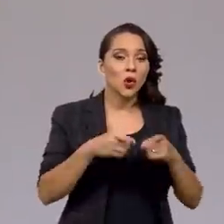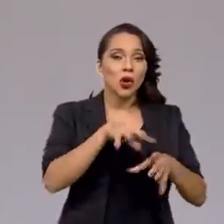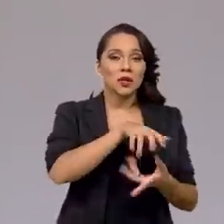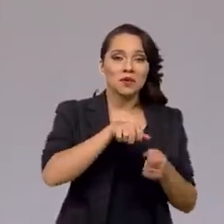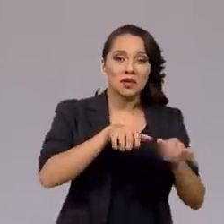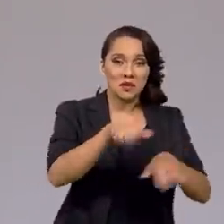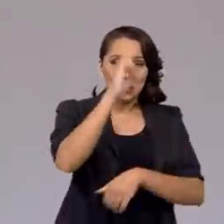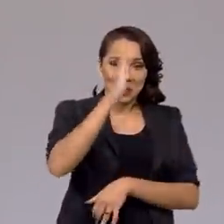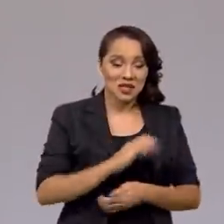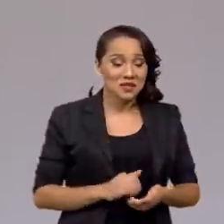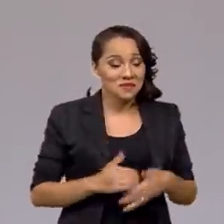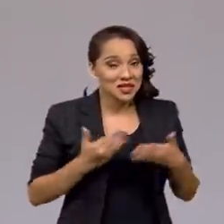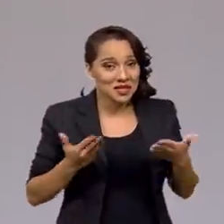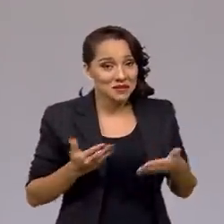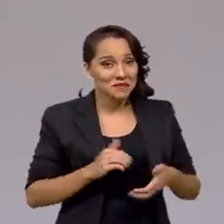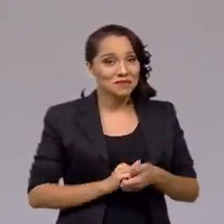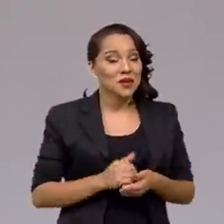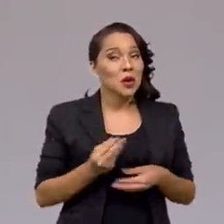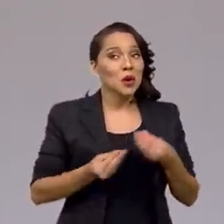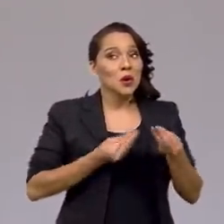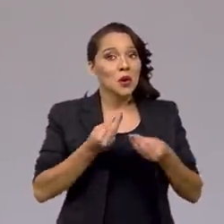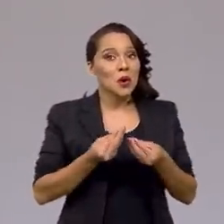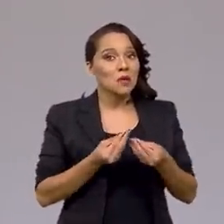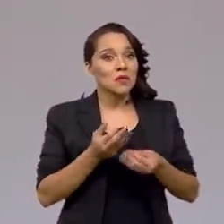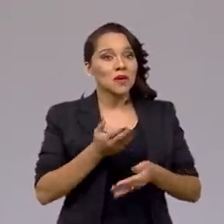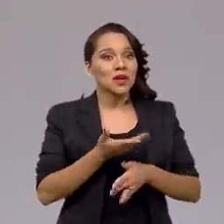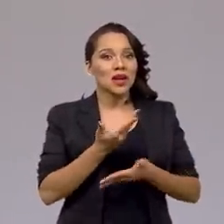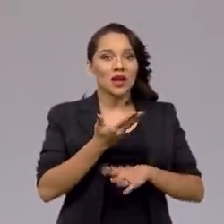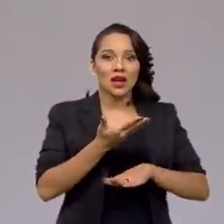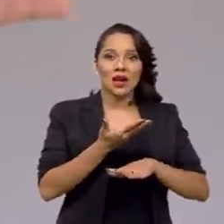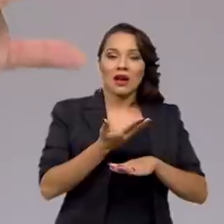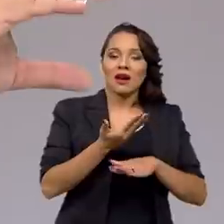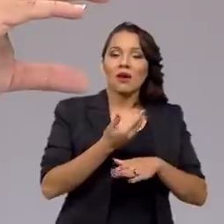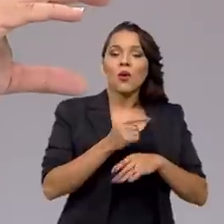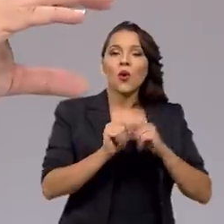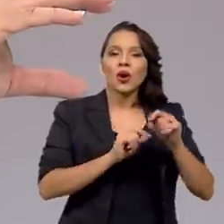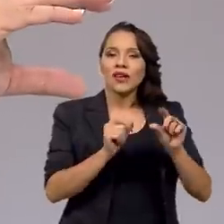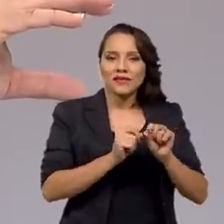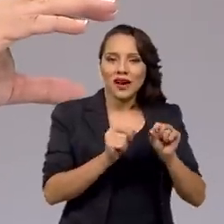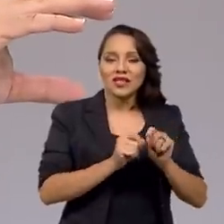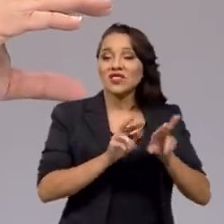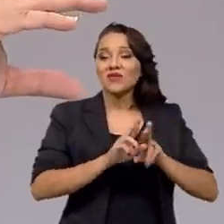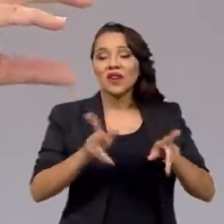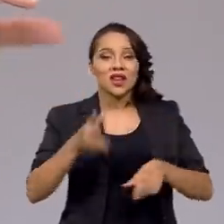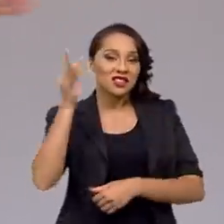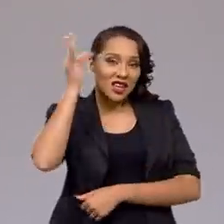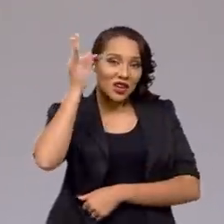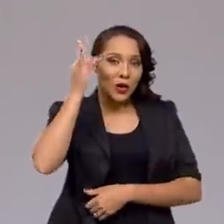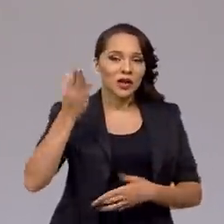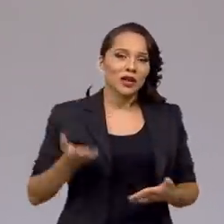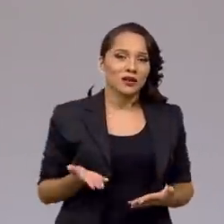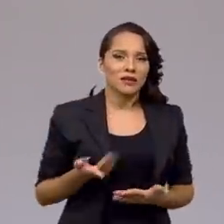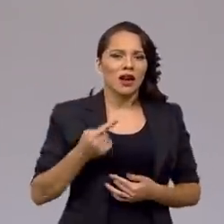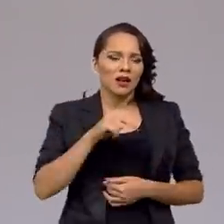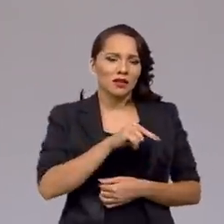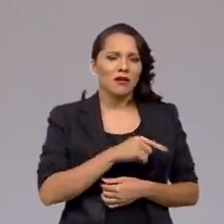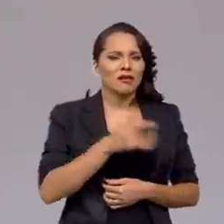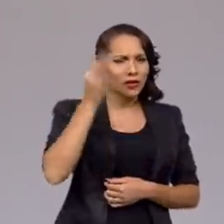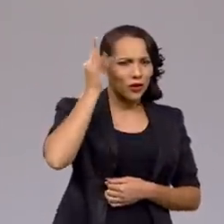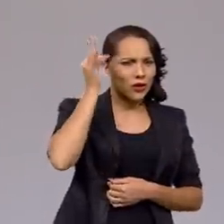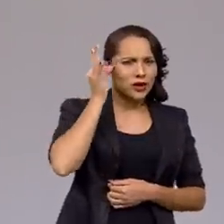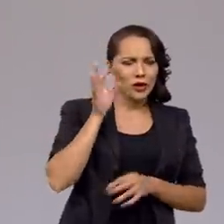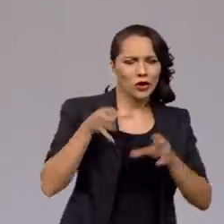pandemia no Brasil. Quer dizer, como que a prática muitas vezes também difere da teoria, né? Quer dizer, na prática,